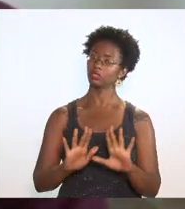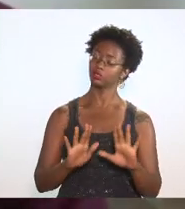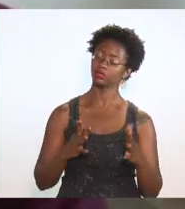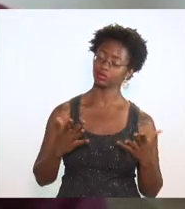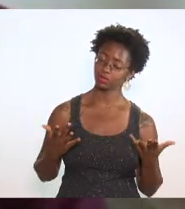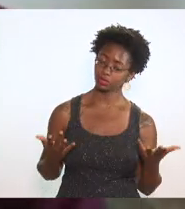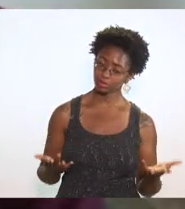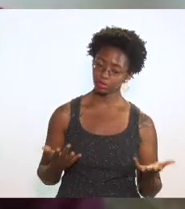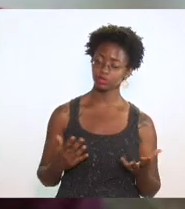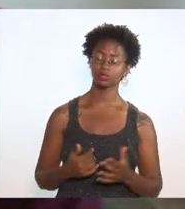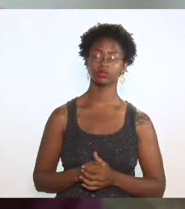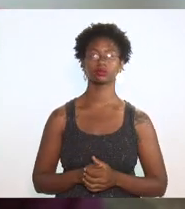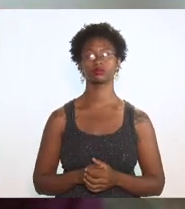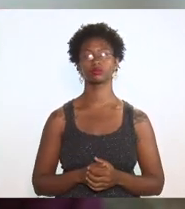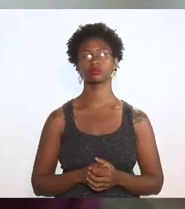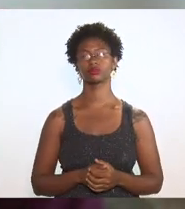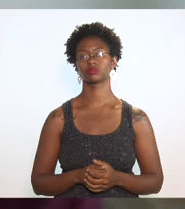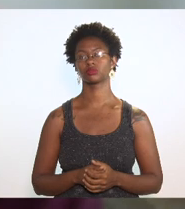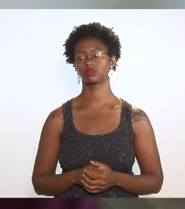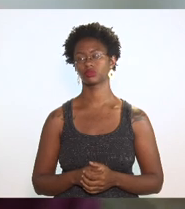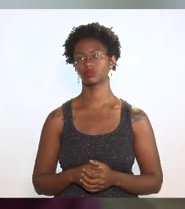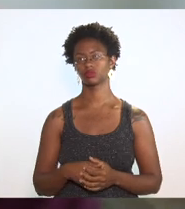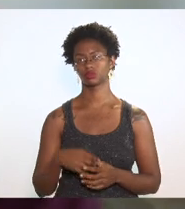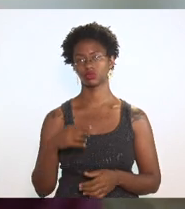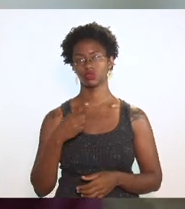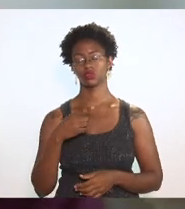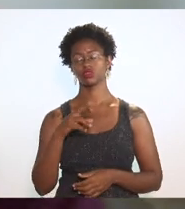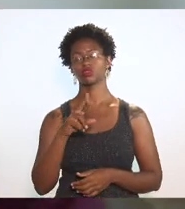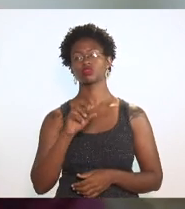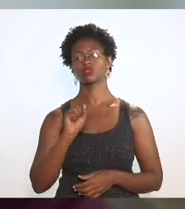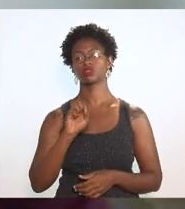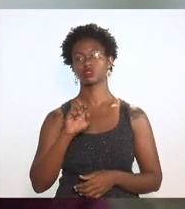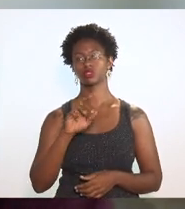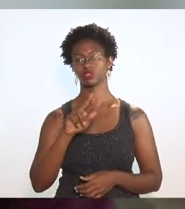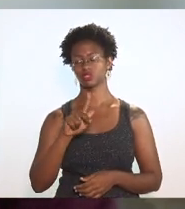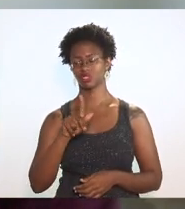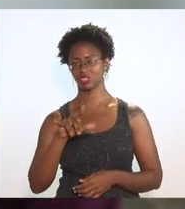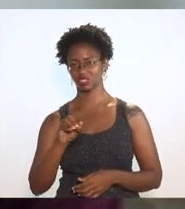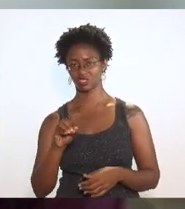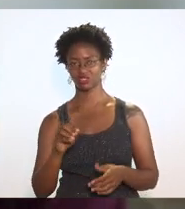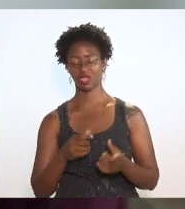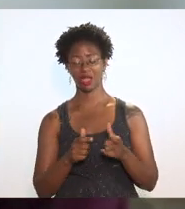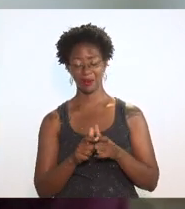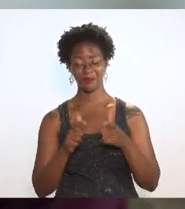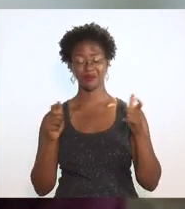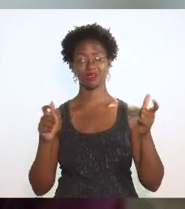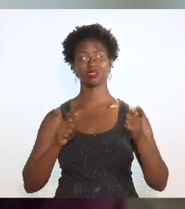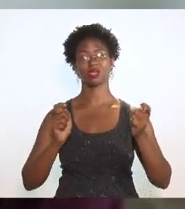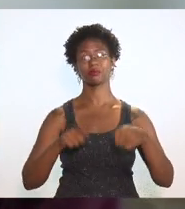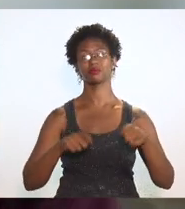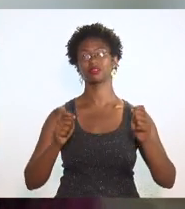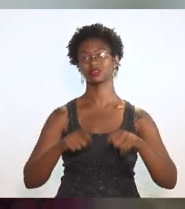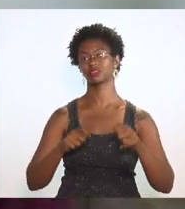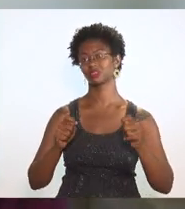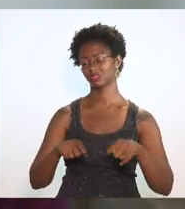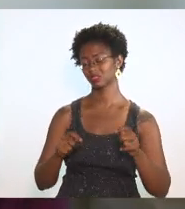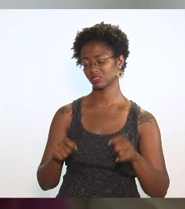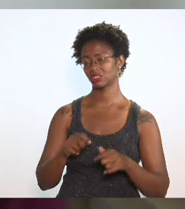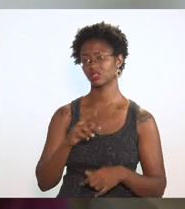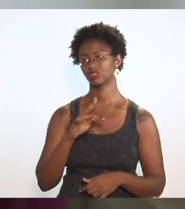gente doutor Sérgio Martins aumenta a capacidade de moagem de trigo